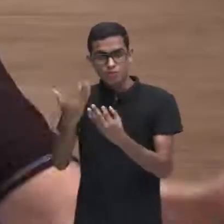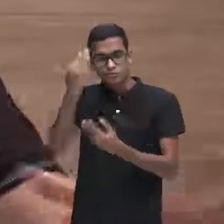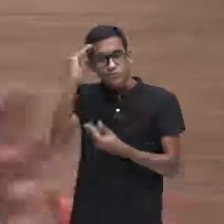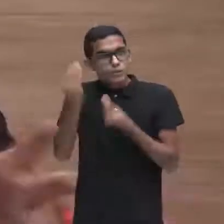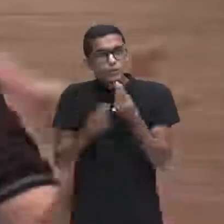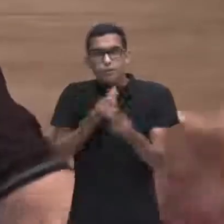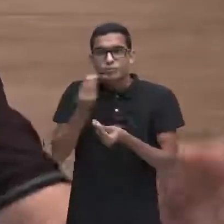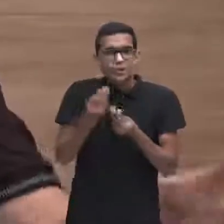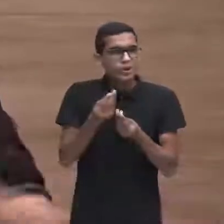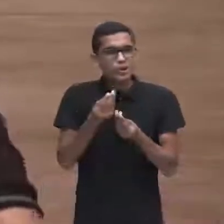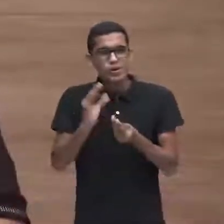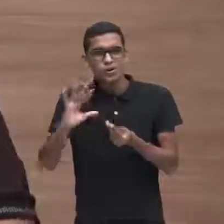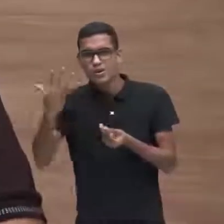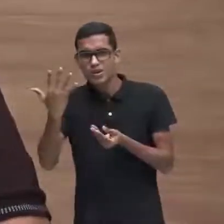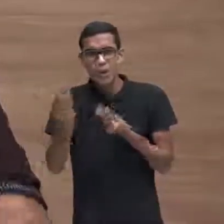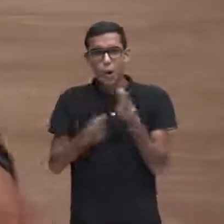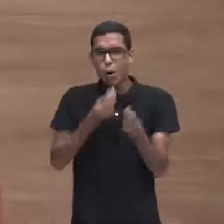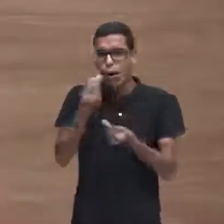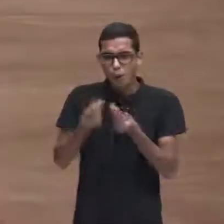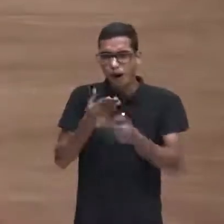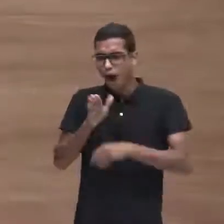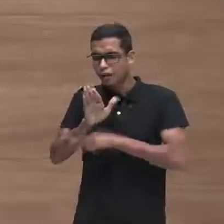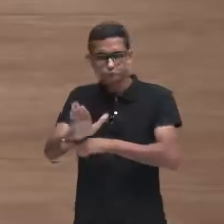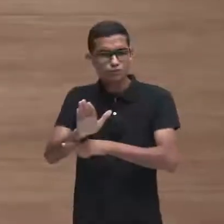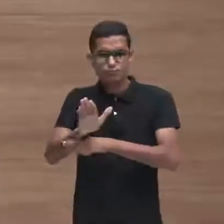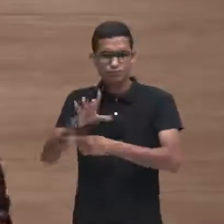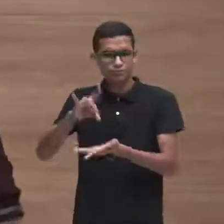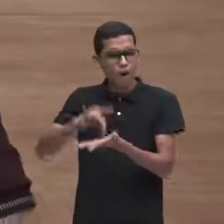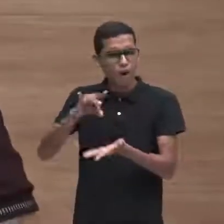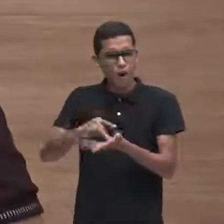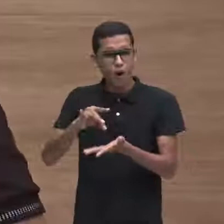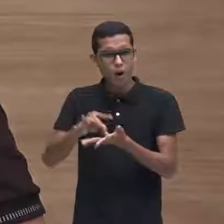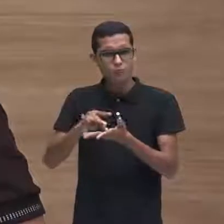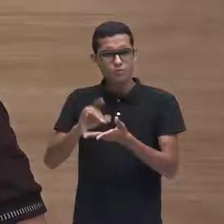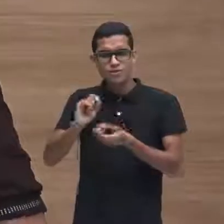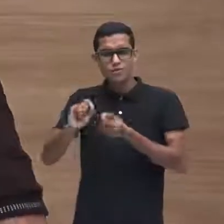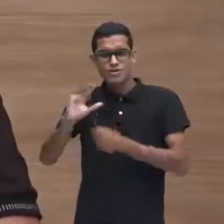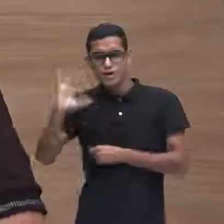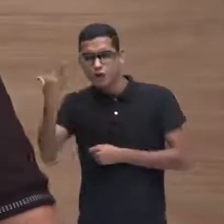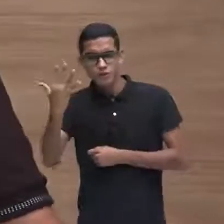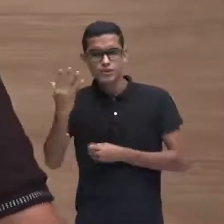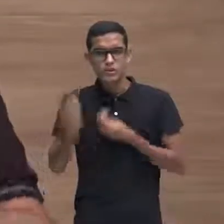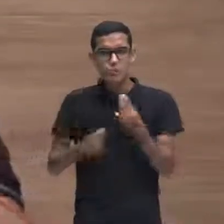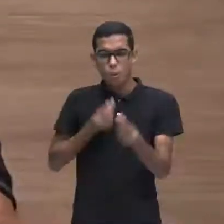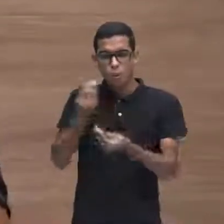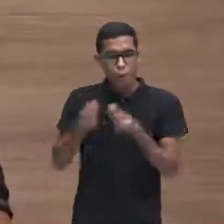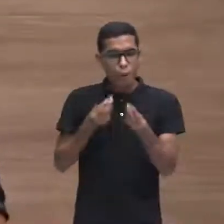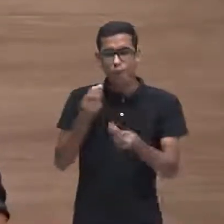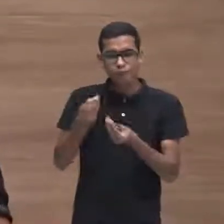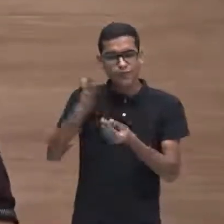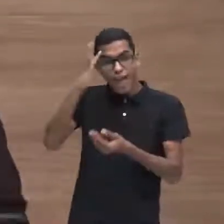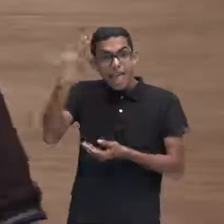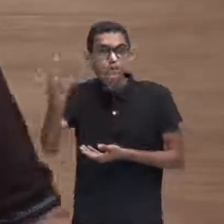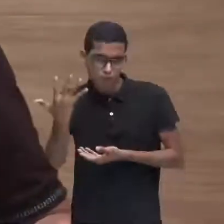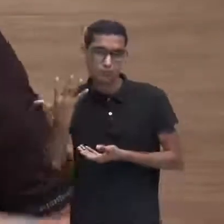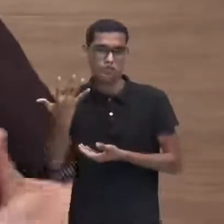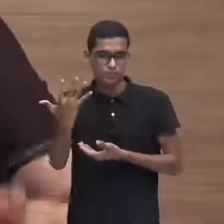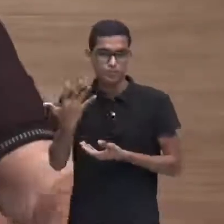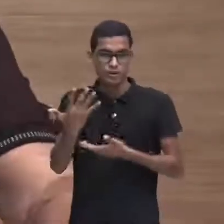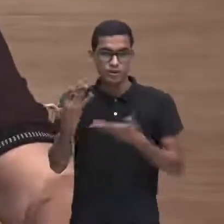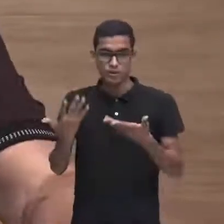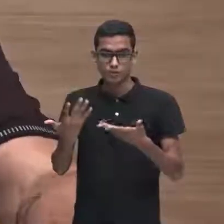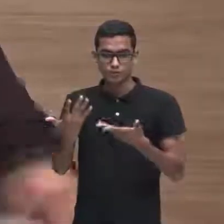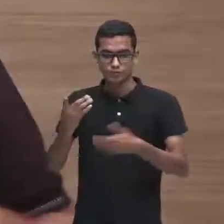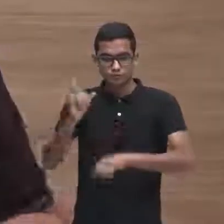compreendiam a dimensão daquilo que eles estavam vivendo. Então, a partir desse momento, a partir